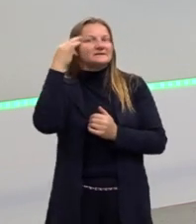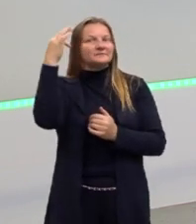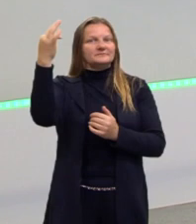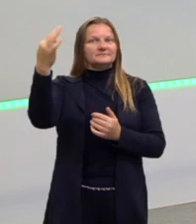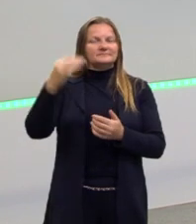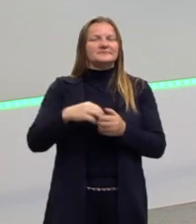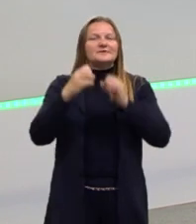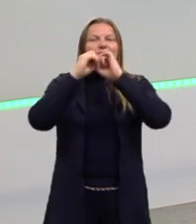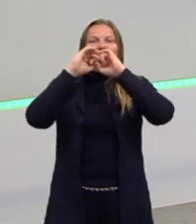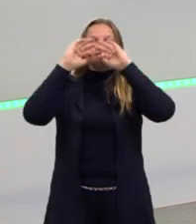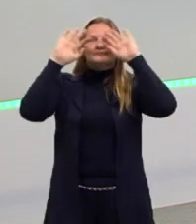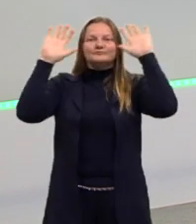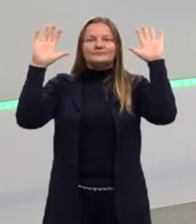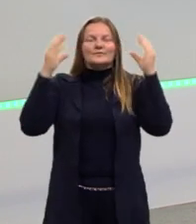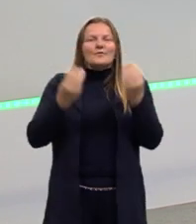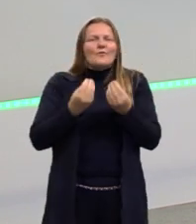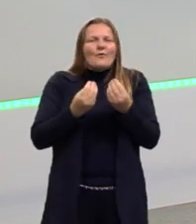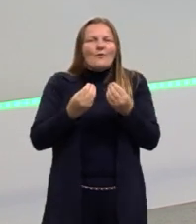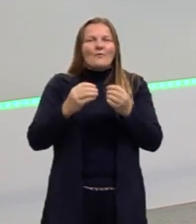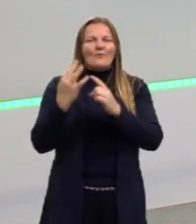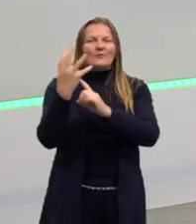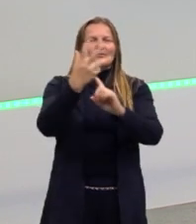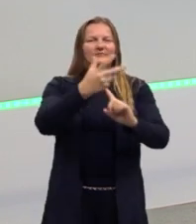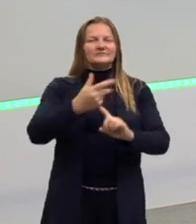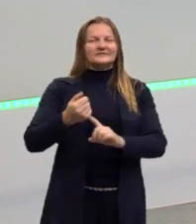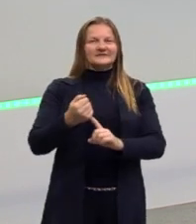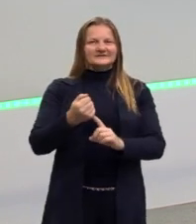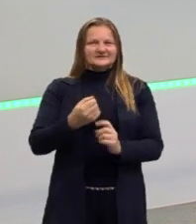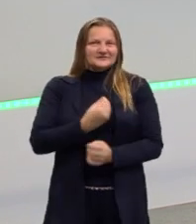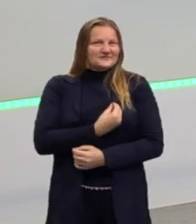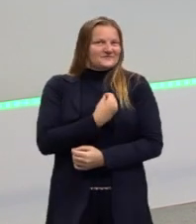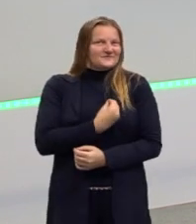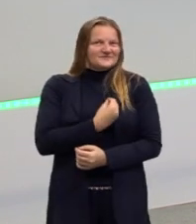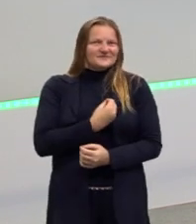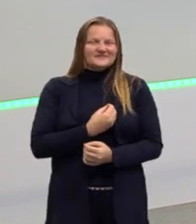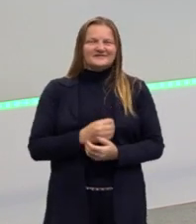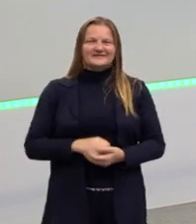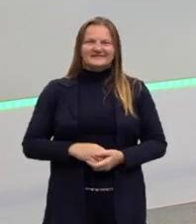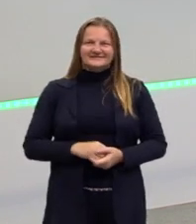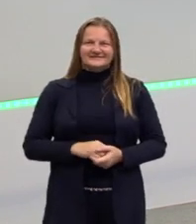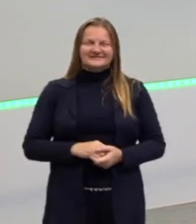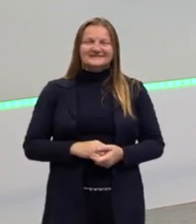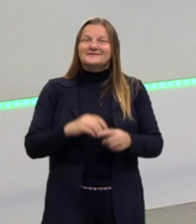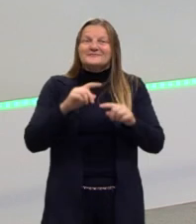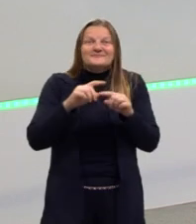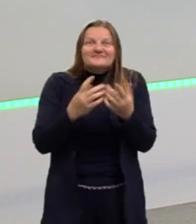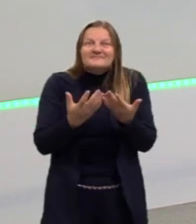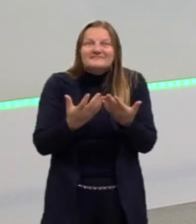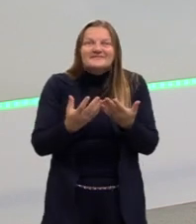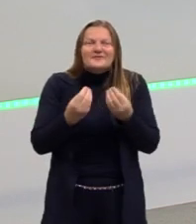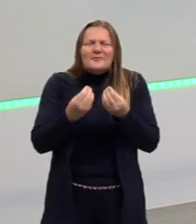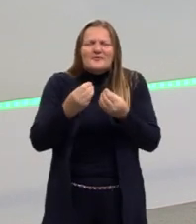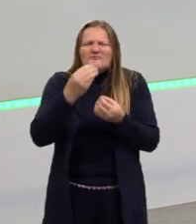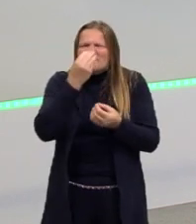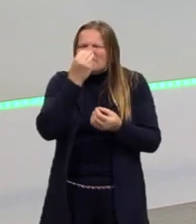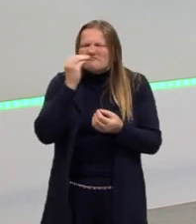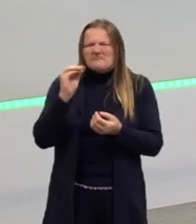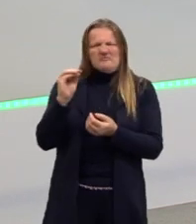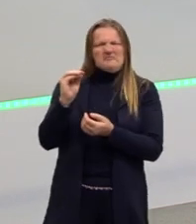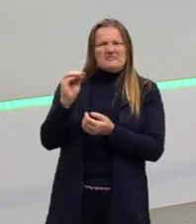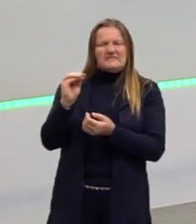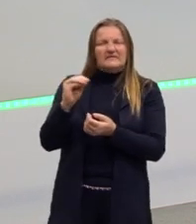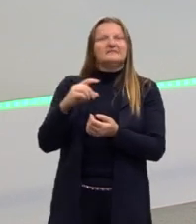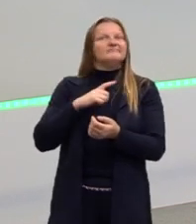entender melhor a questão da arte e não termos, e nos desprovermos dos preconceitos.